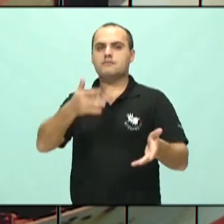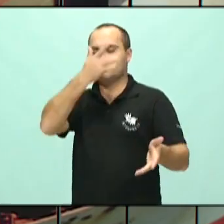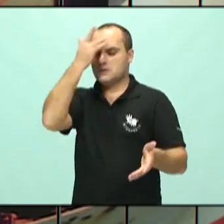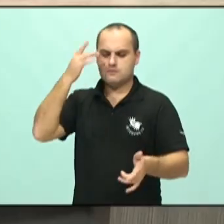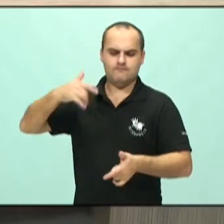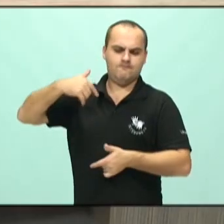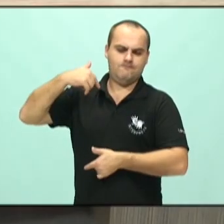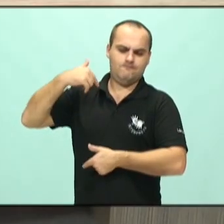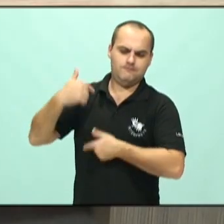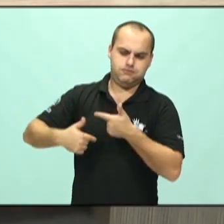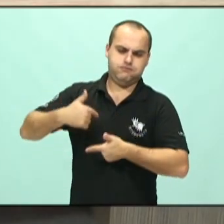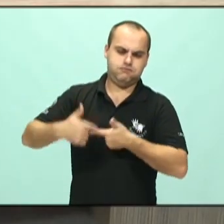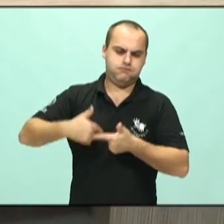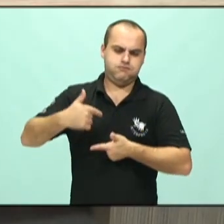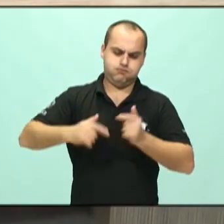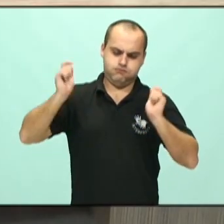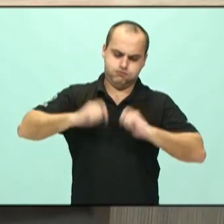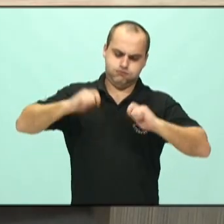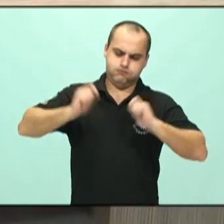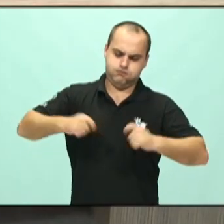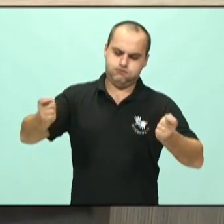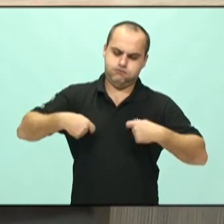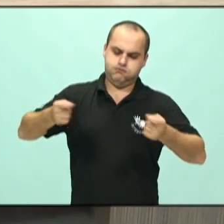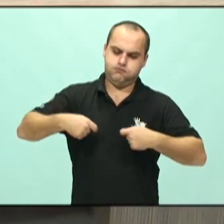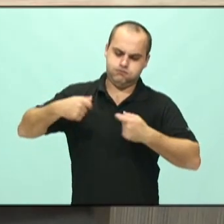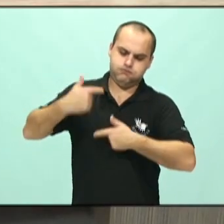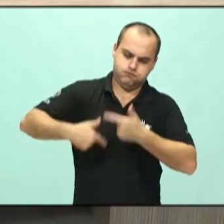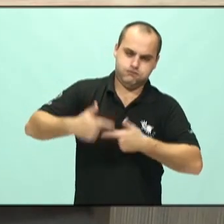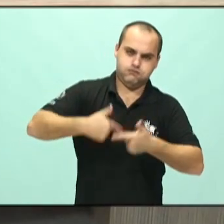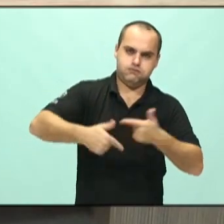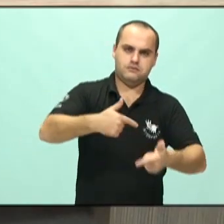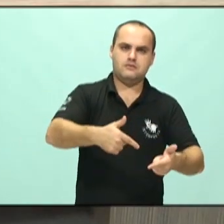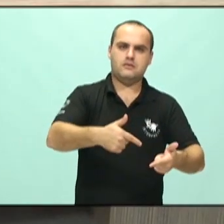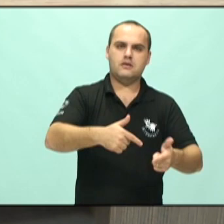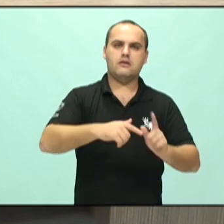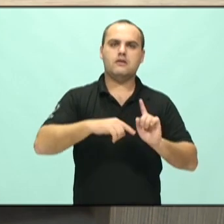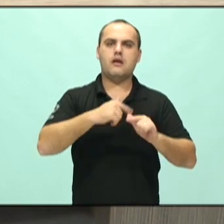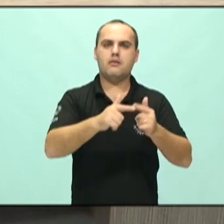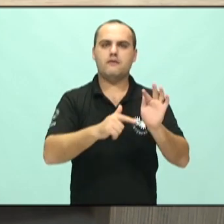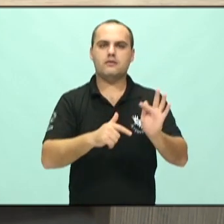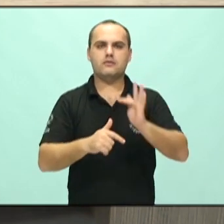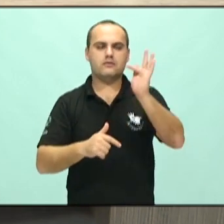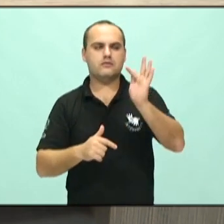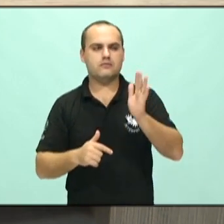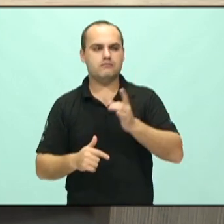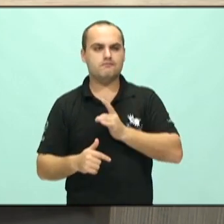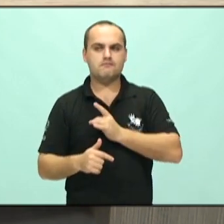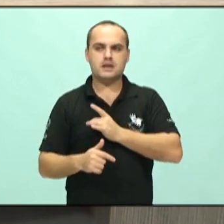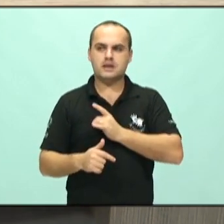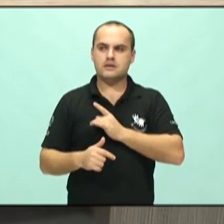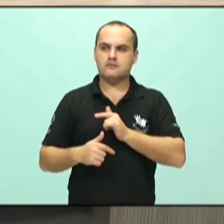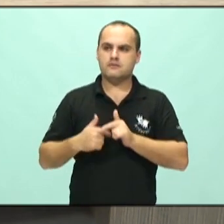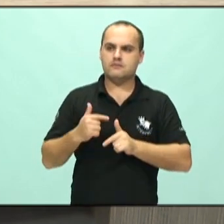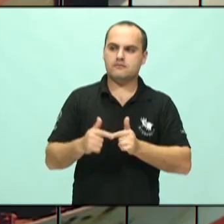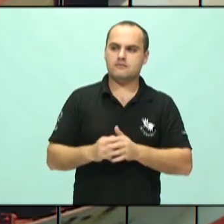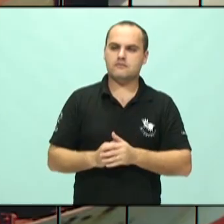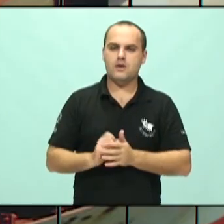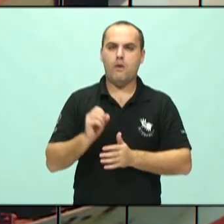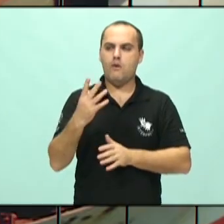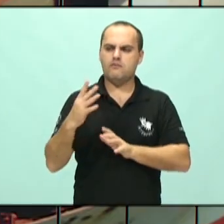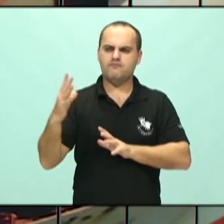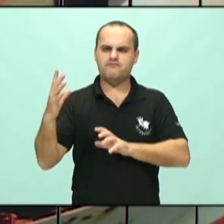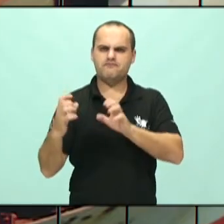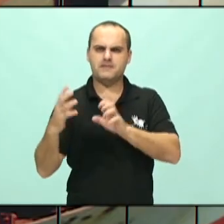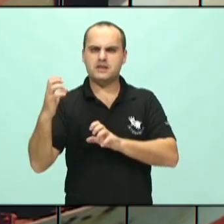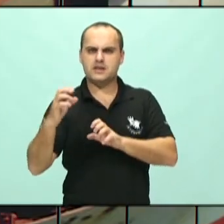nos frustra, né? E aí eu começo a ter medo de ir trabalhar, Às vezes tive um conflito com o meu chefe ou com algum colega de